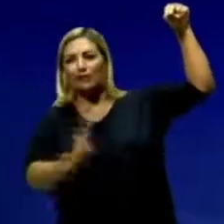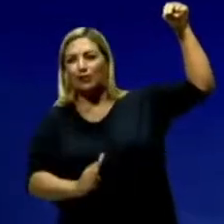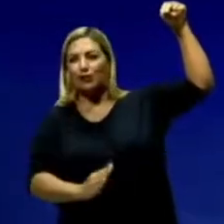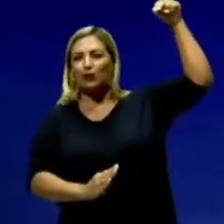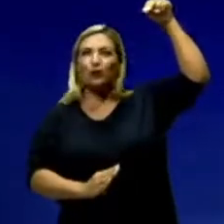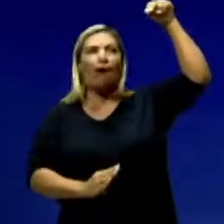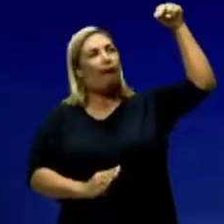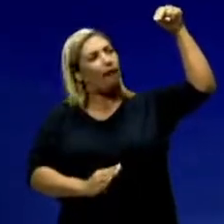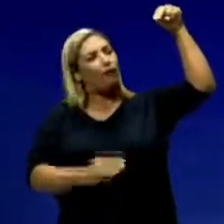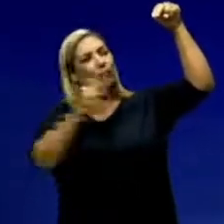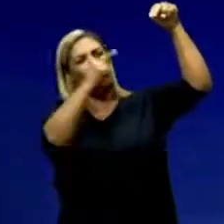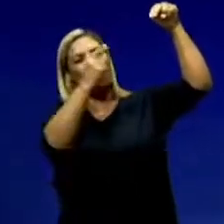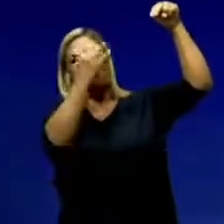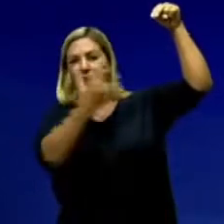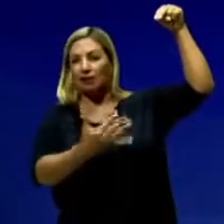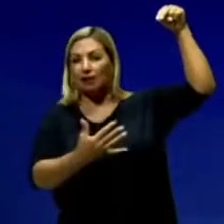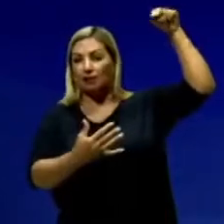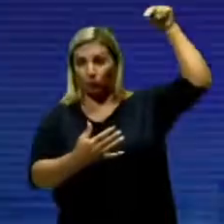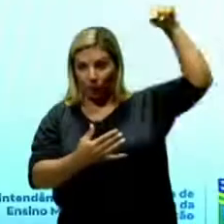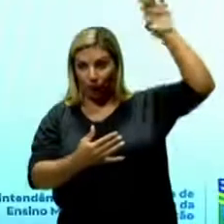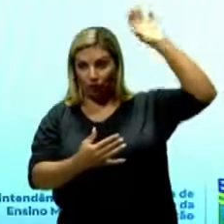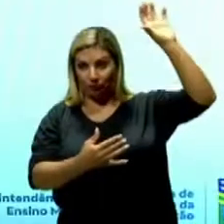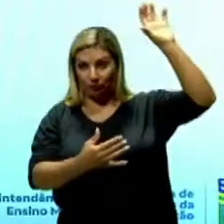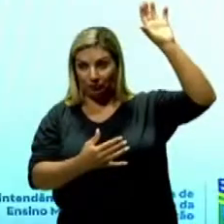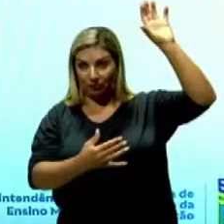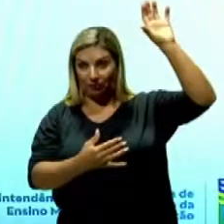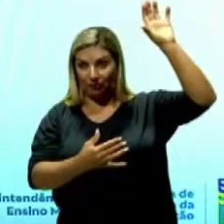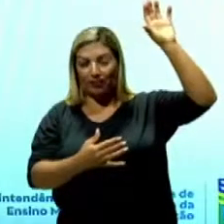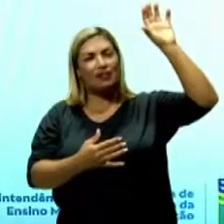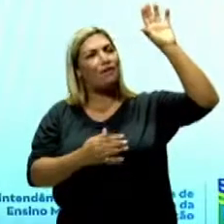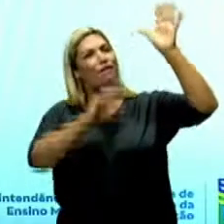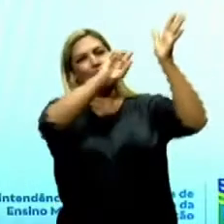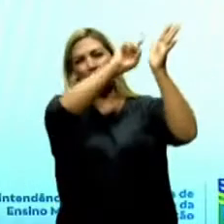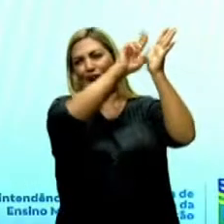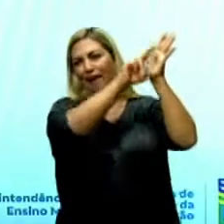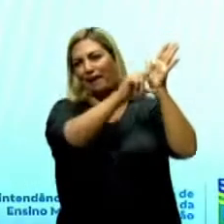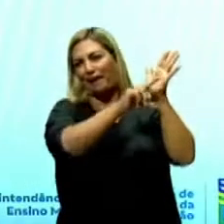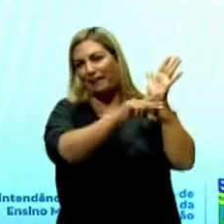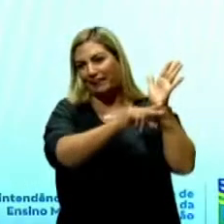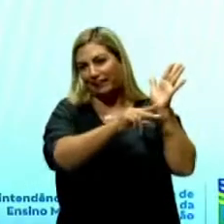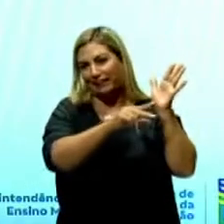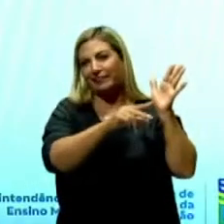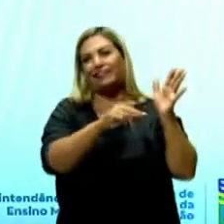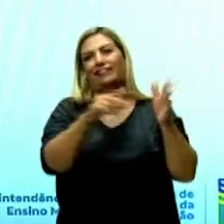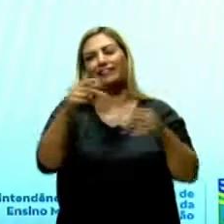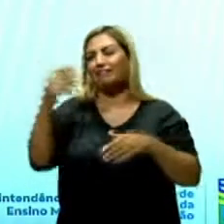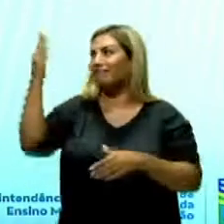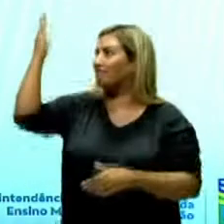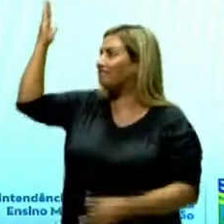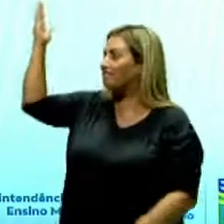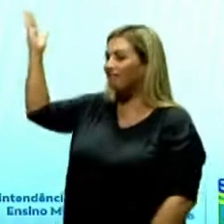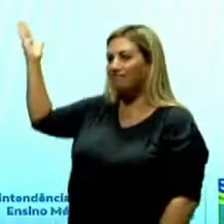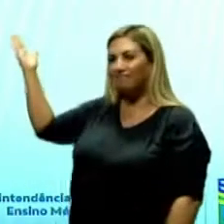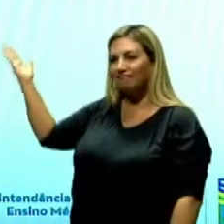de cima para baixo e a gente vai falar. Região norte, são várias. Inclusive, quando a gente decidiu que ia falar